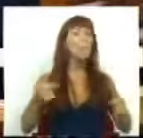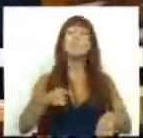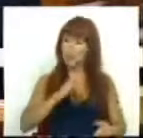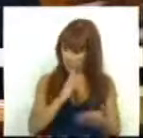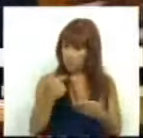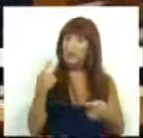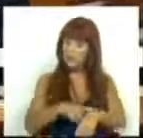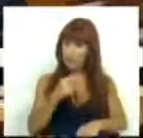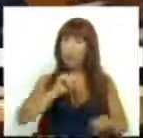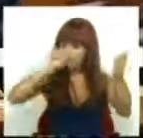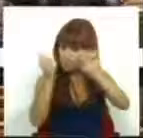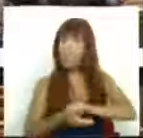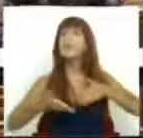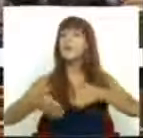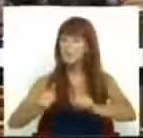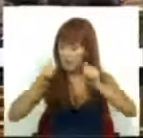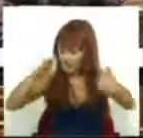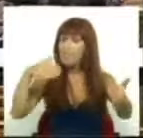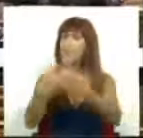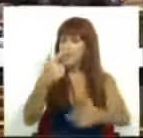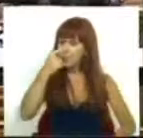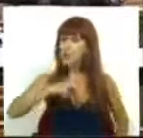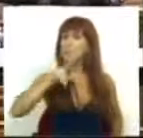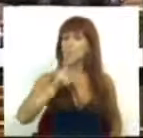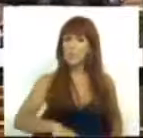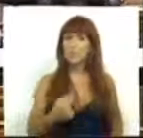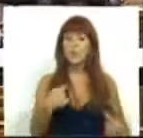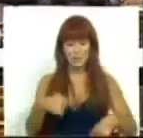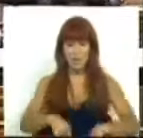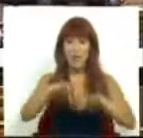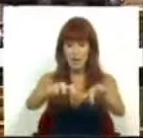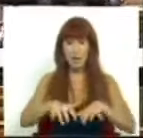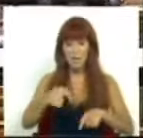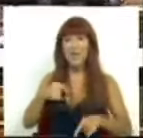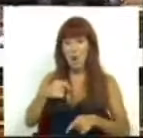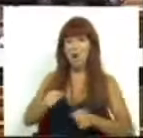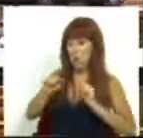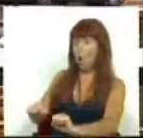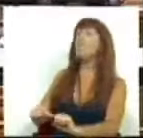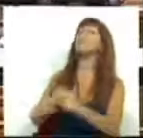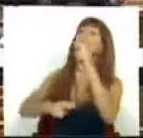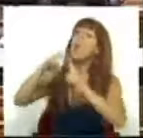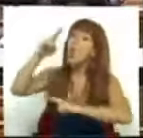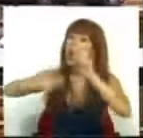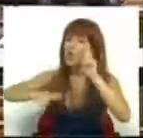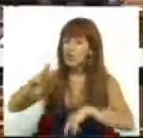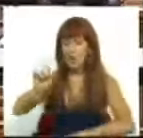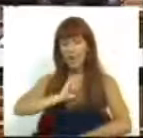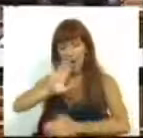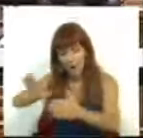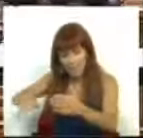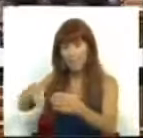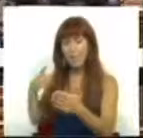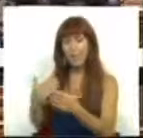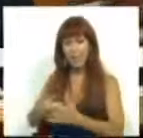ainda estão muito a tempo de mudar de rumo a bem dos portugueses. Contarão neste Parlamento com a nossa oposição construtiva, com as nossas